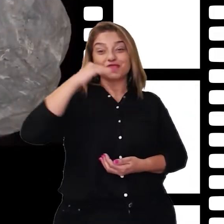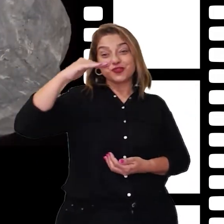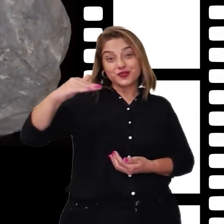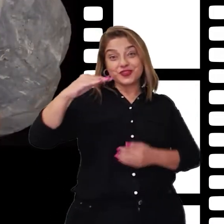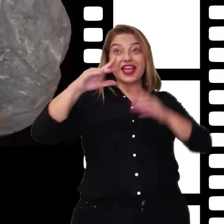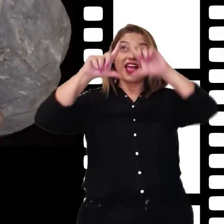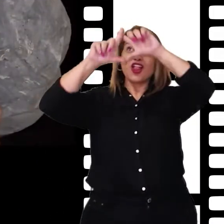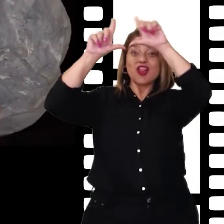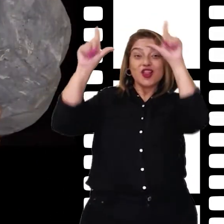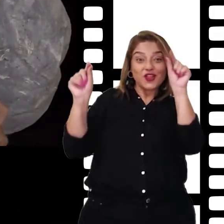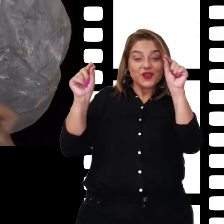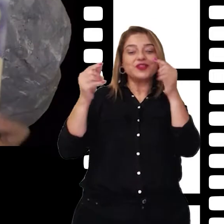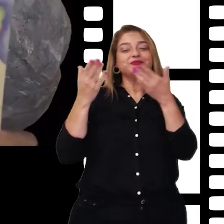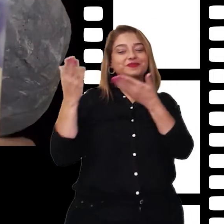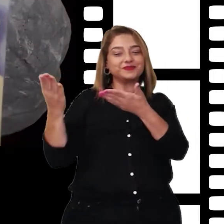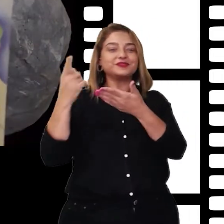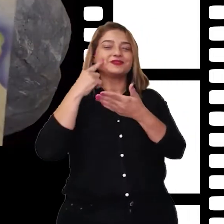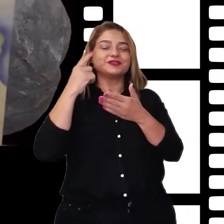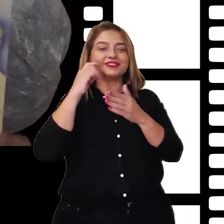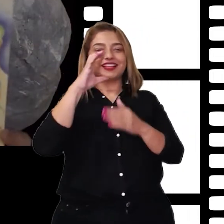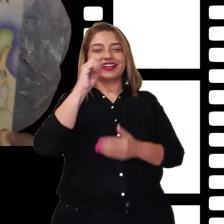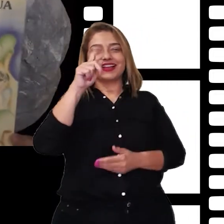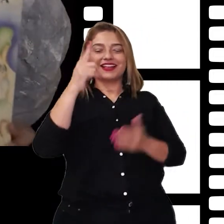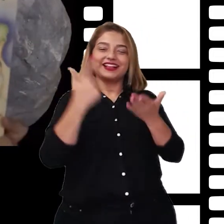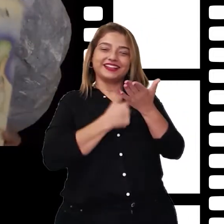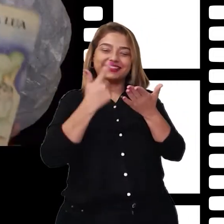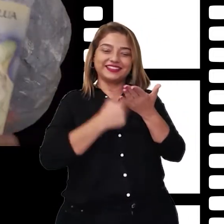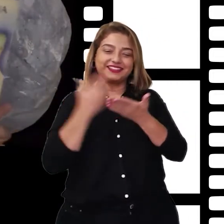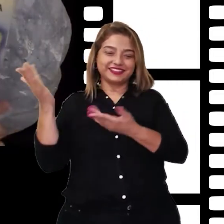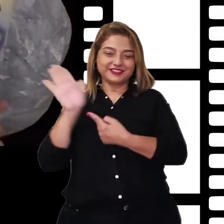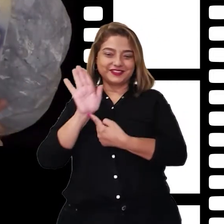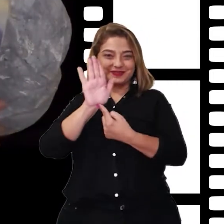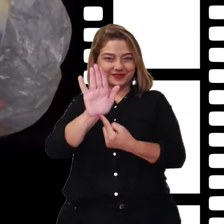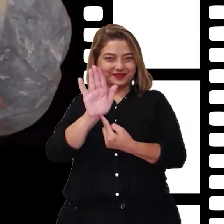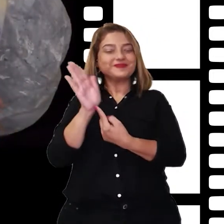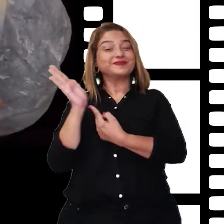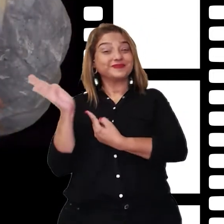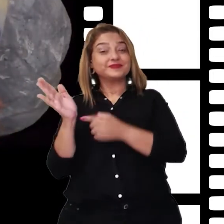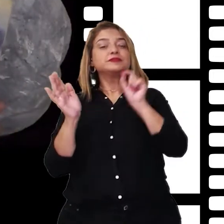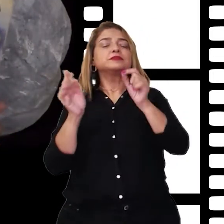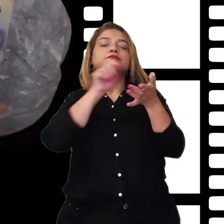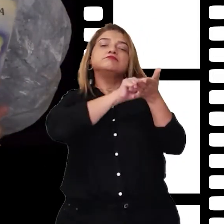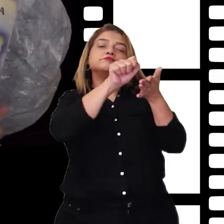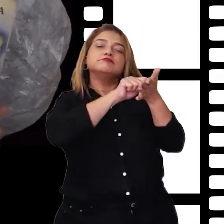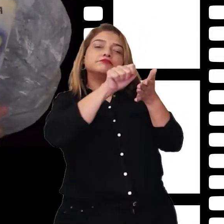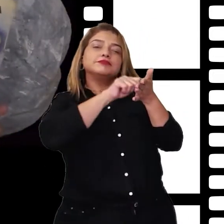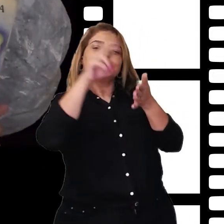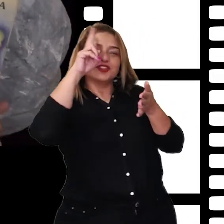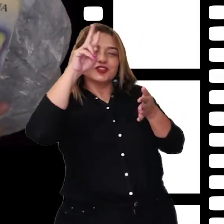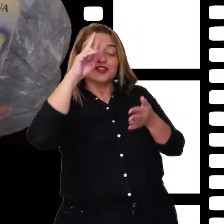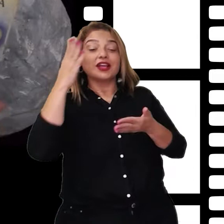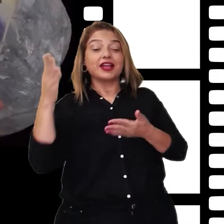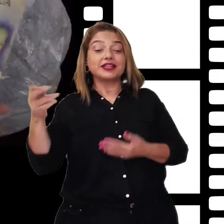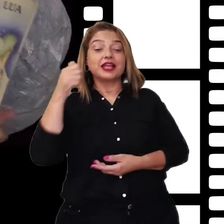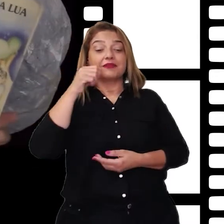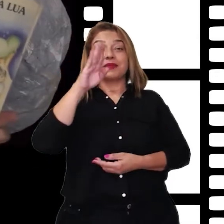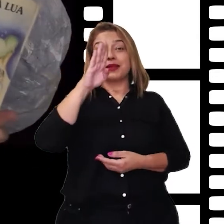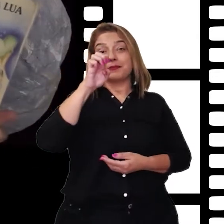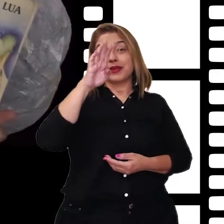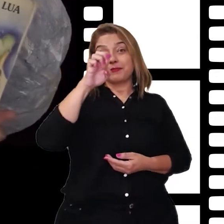Então, aqui está a capa do livro. O Menino e a Lua. Quem escreveu essa história foi a Bebete Alvin e as